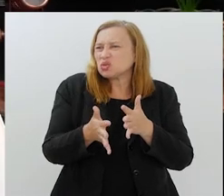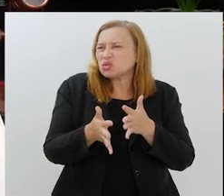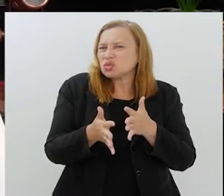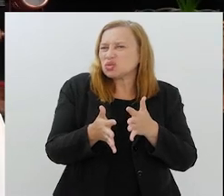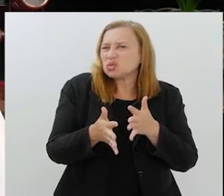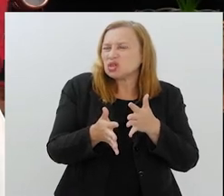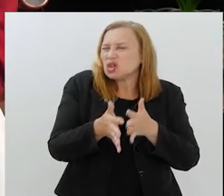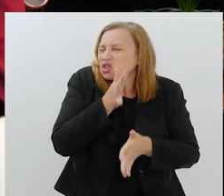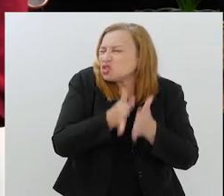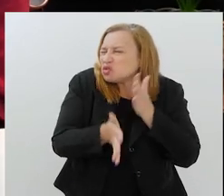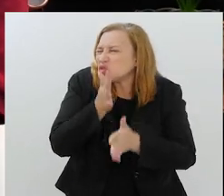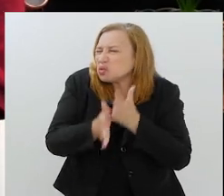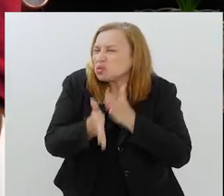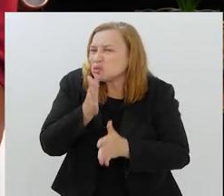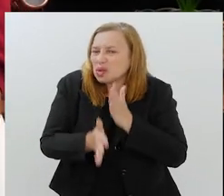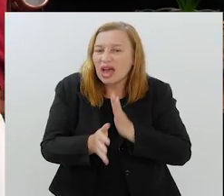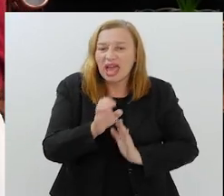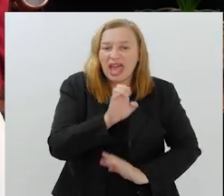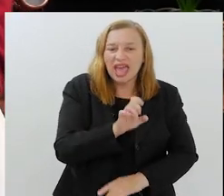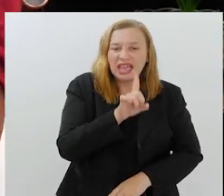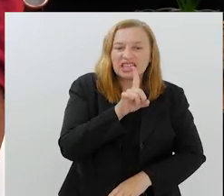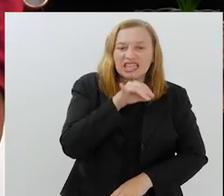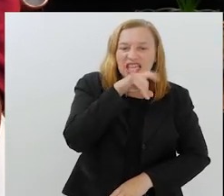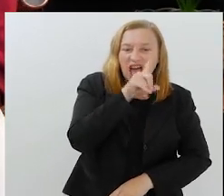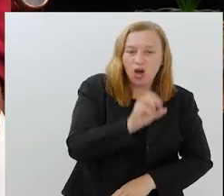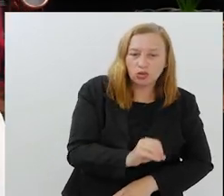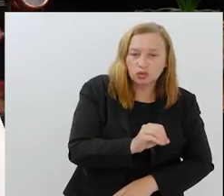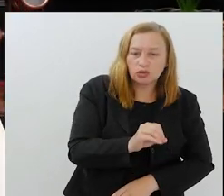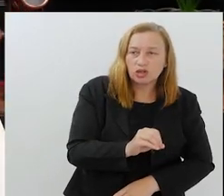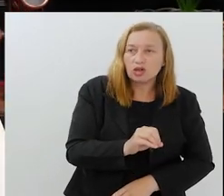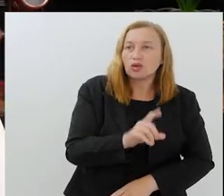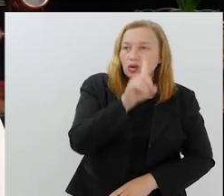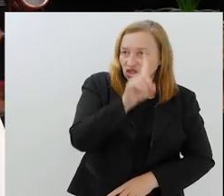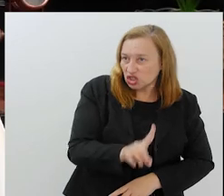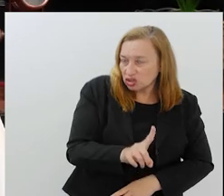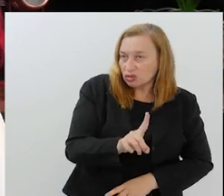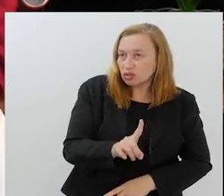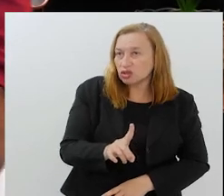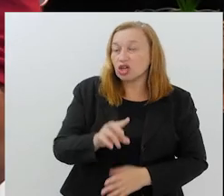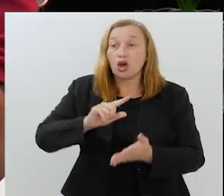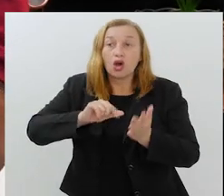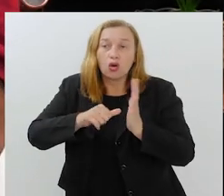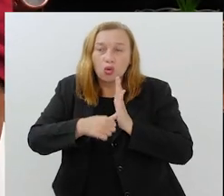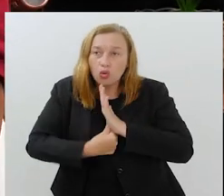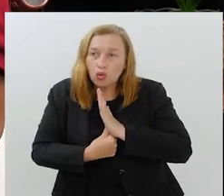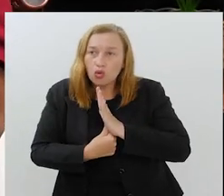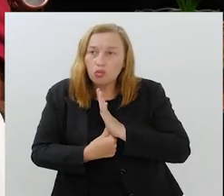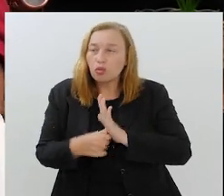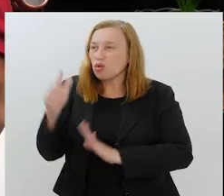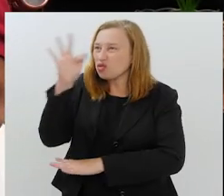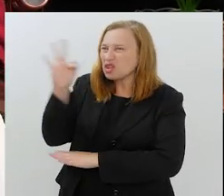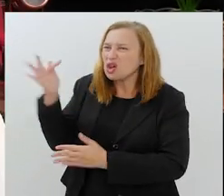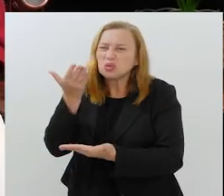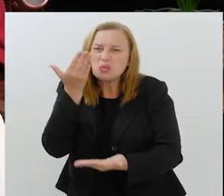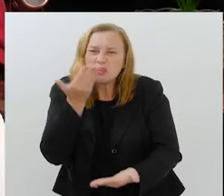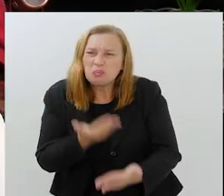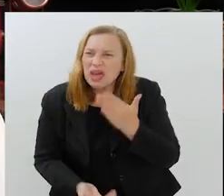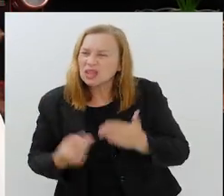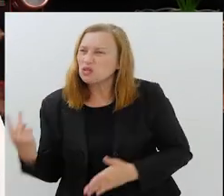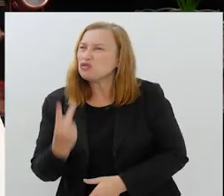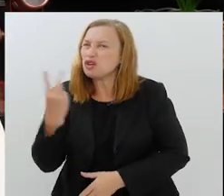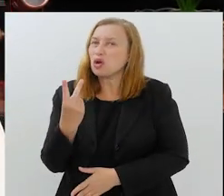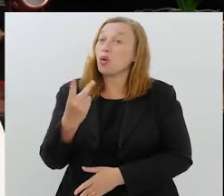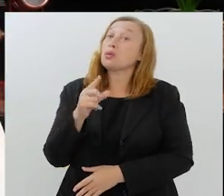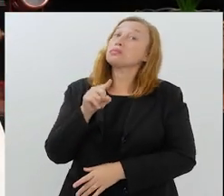desentendimentos de Edinaldo com a diretoria, de Edinaldo com clubes, de Edinaldo com federações, não perde a moral?